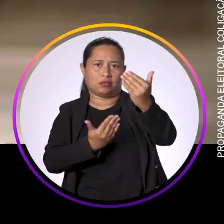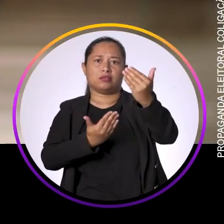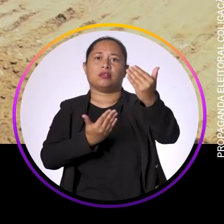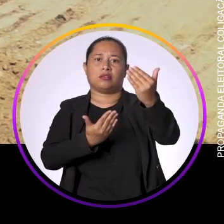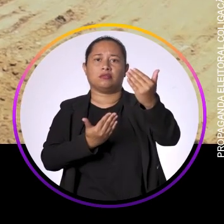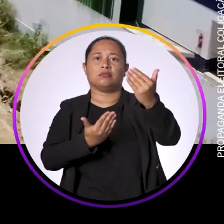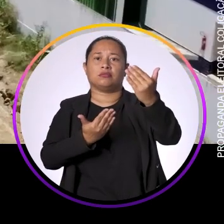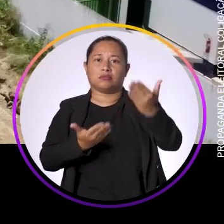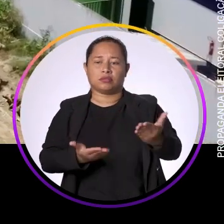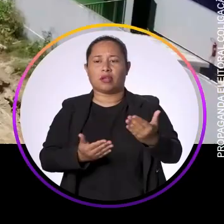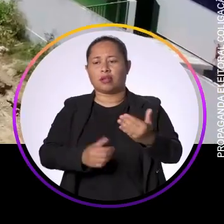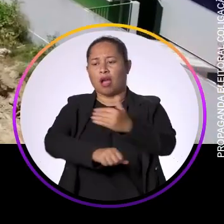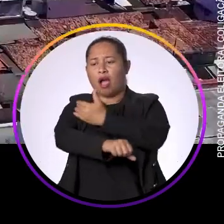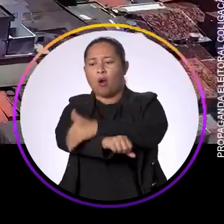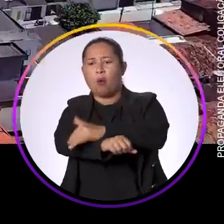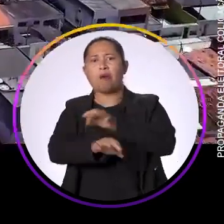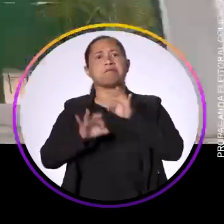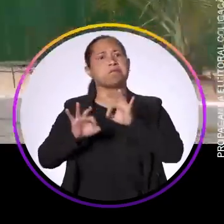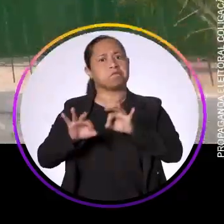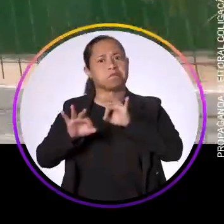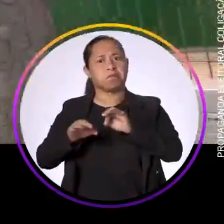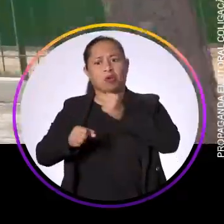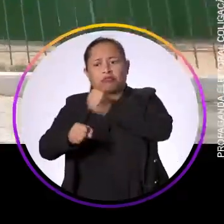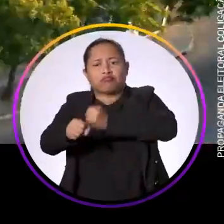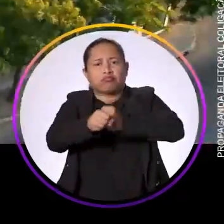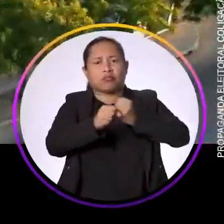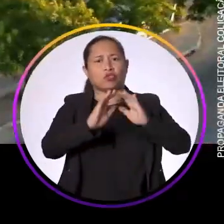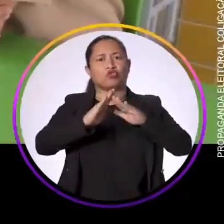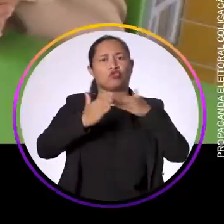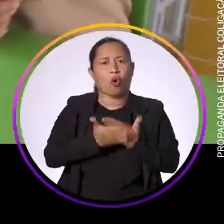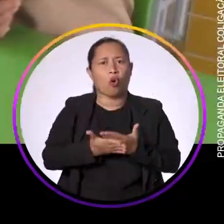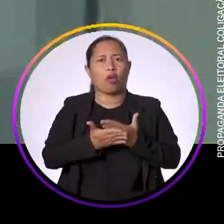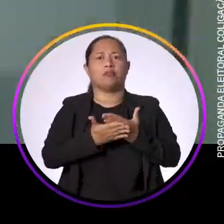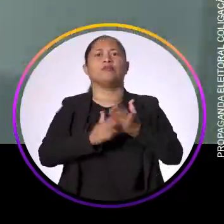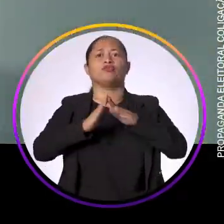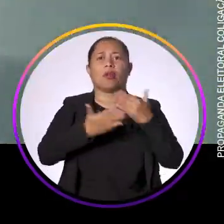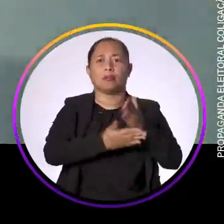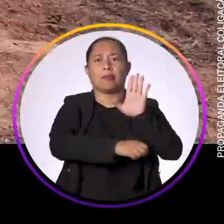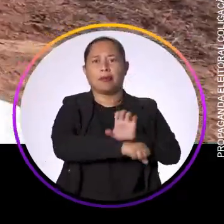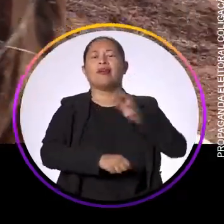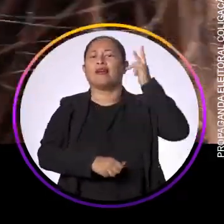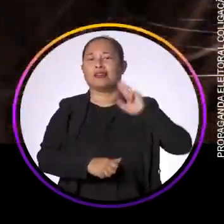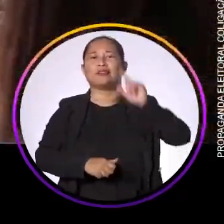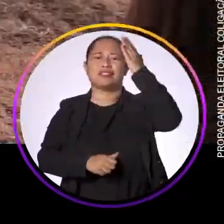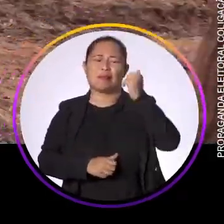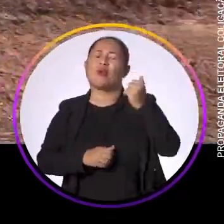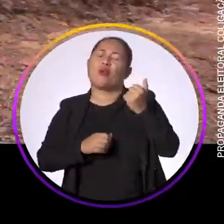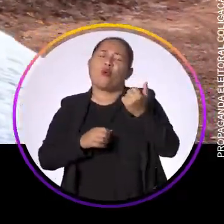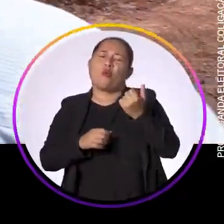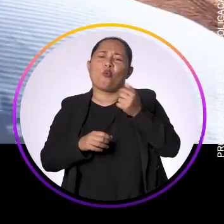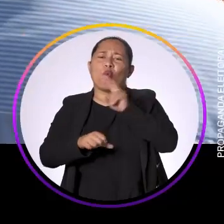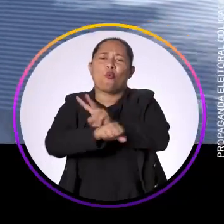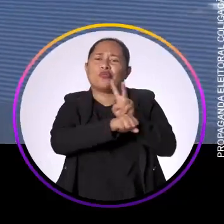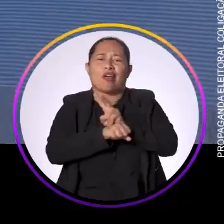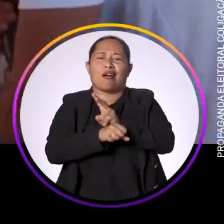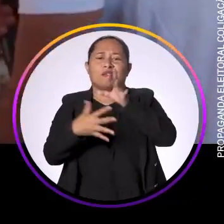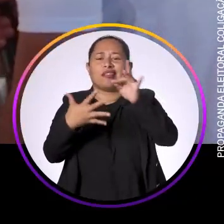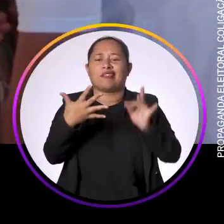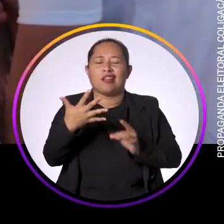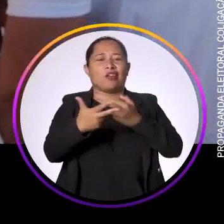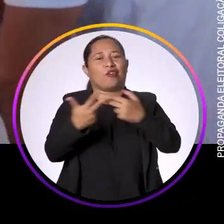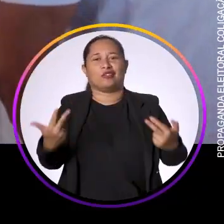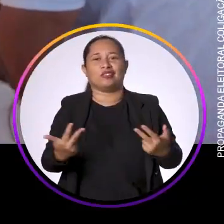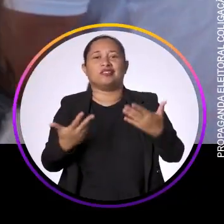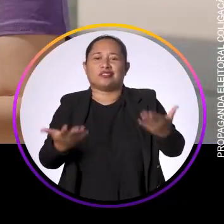agradecer. Muita rua calçada, reforma do colégio, reforma da creche. Raquel sabe cuidar do todo e do detalhe.